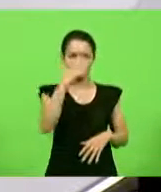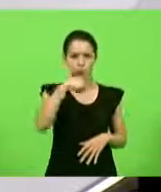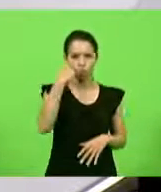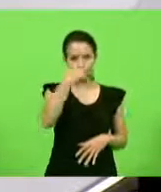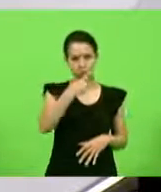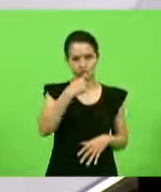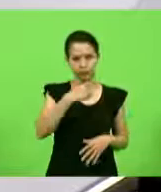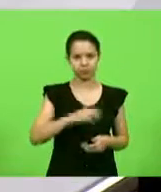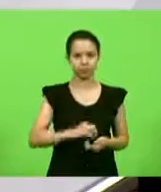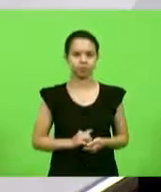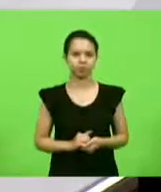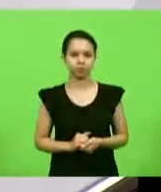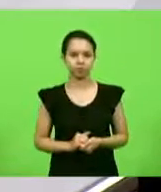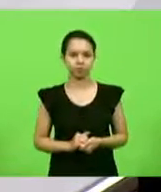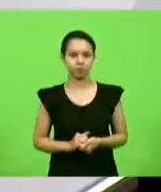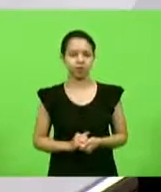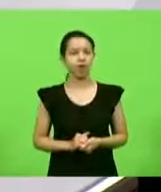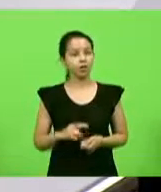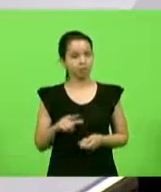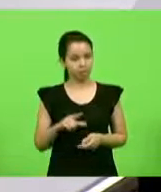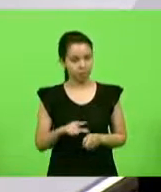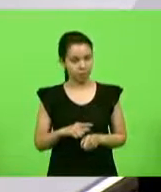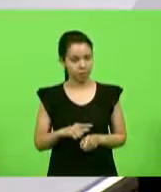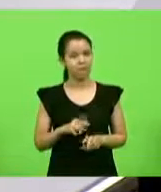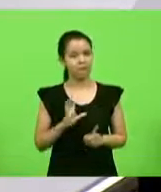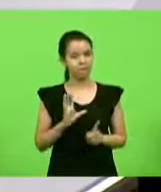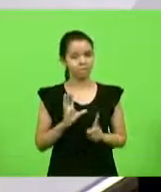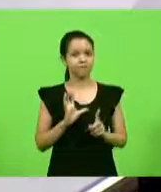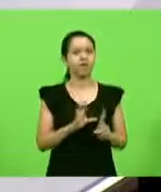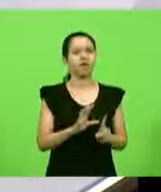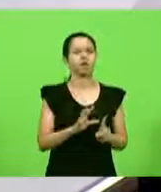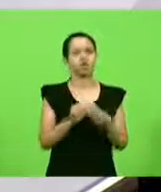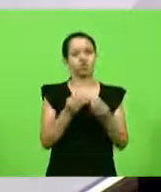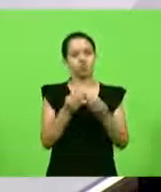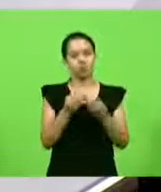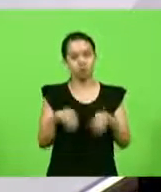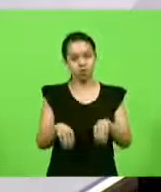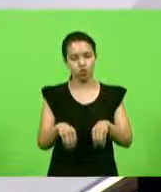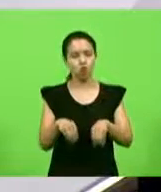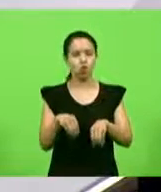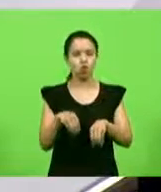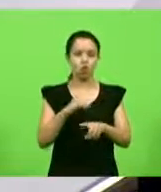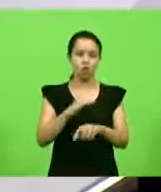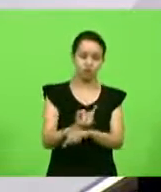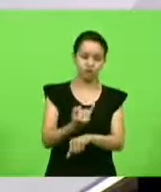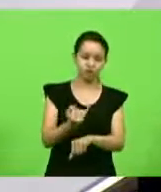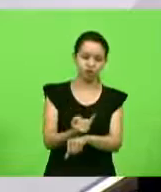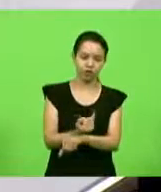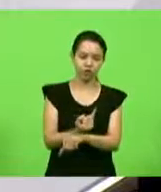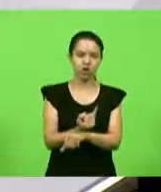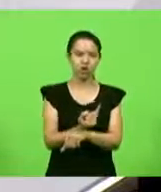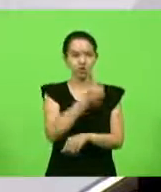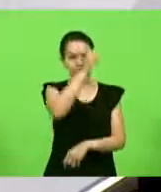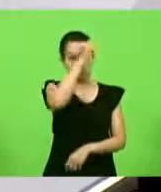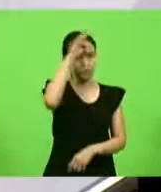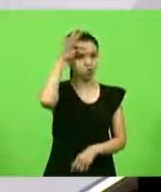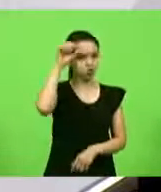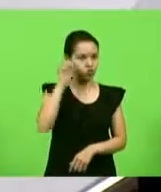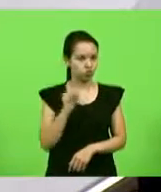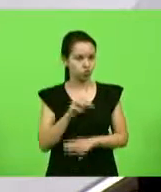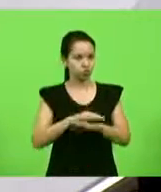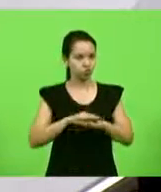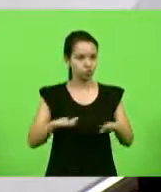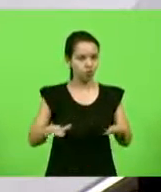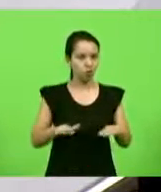E afeta não apenas Joinville, não apenas São Francisco do Sul, não apenas